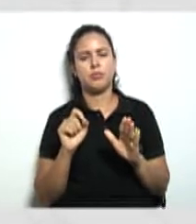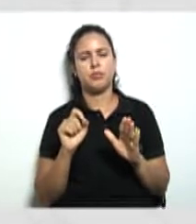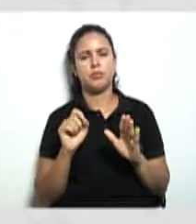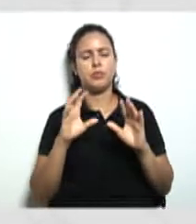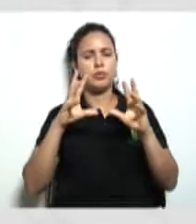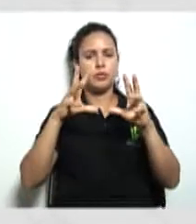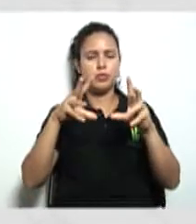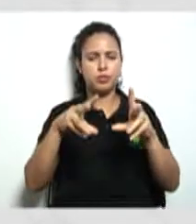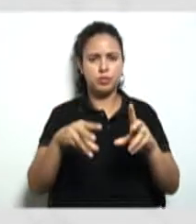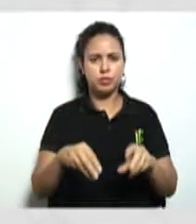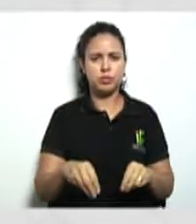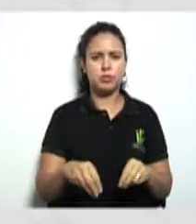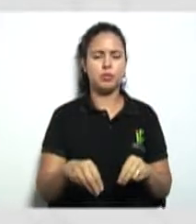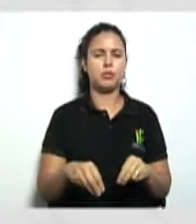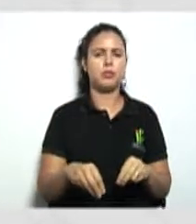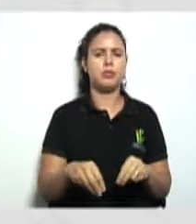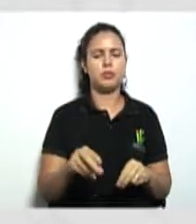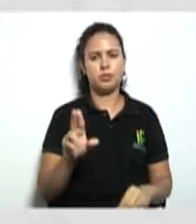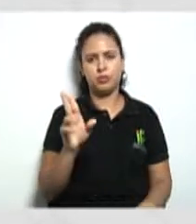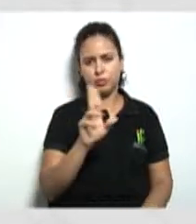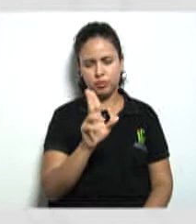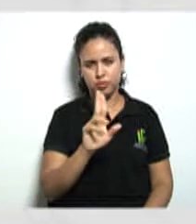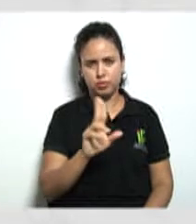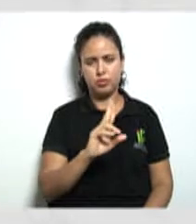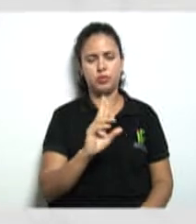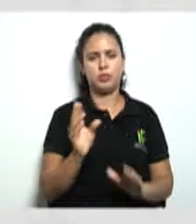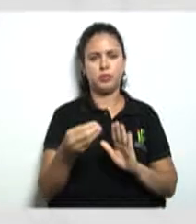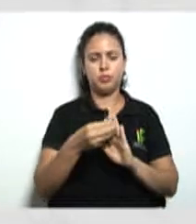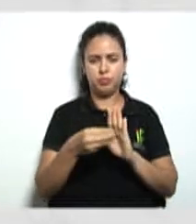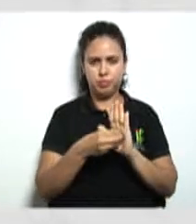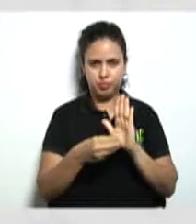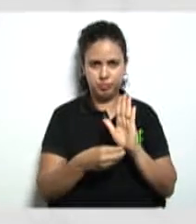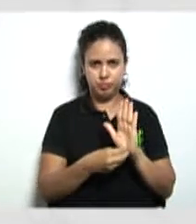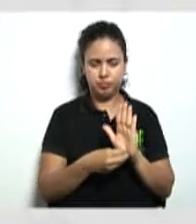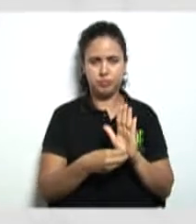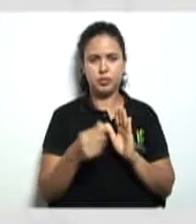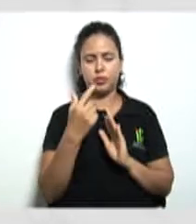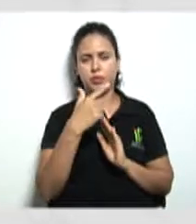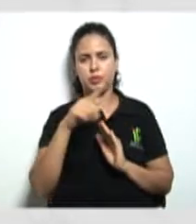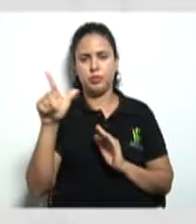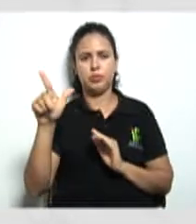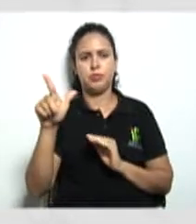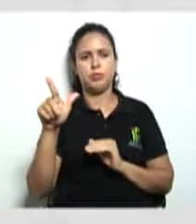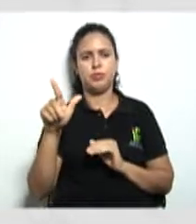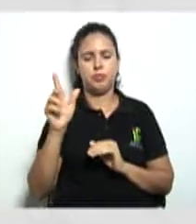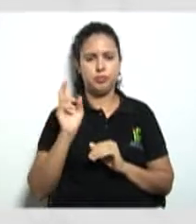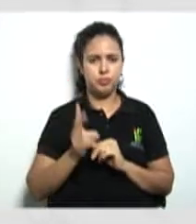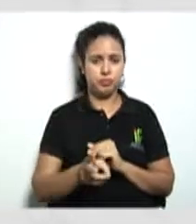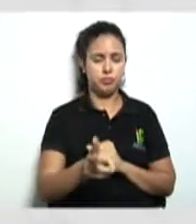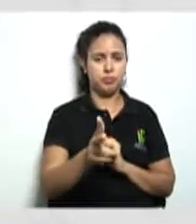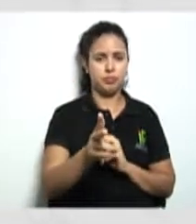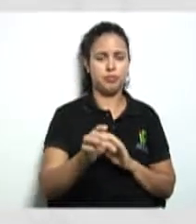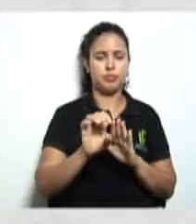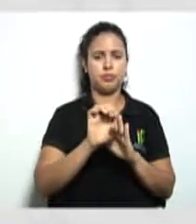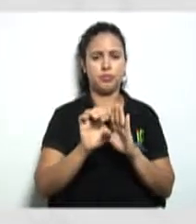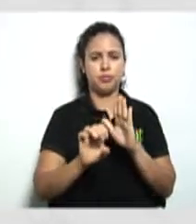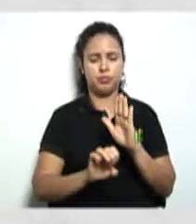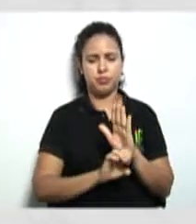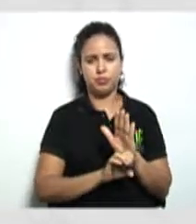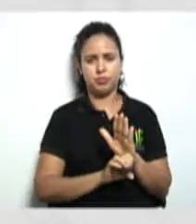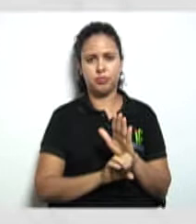todas essas essas denominações que são necessárias um outro ponto aqui continuando sobre o estatuto